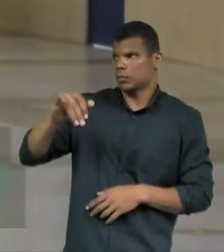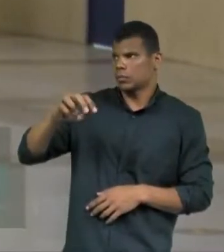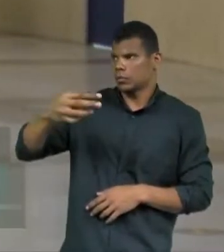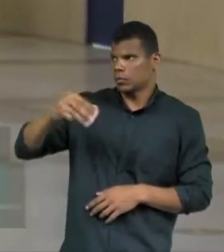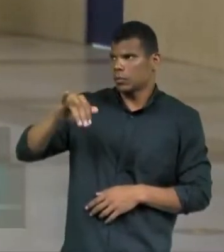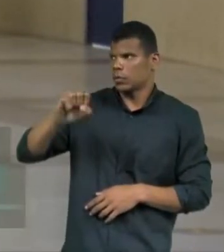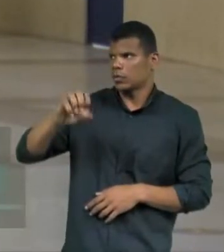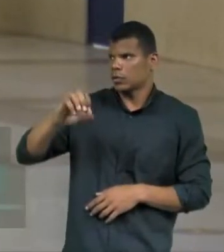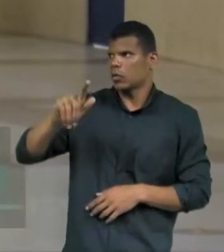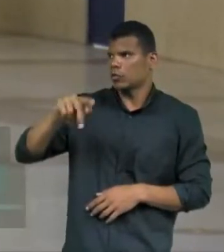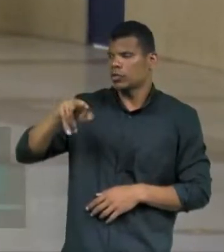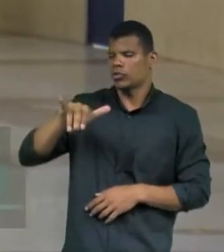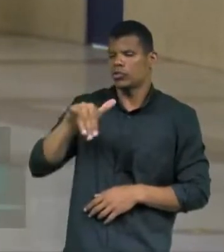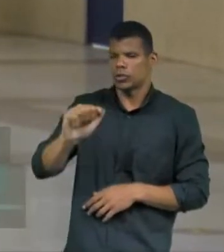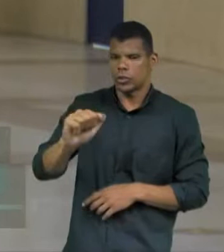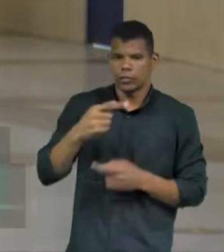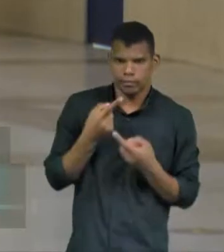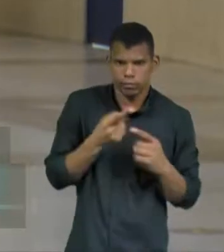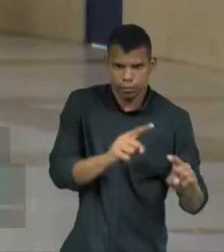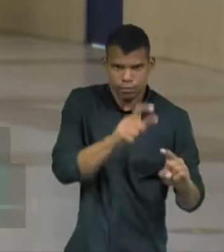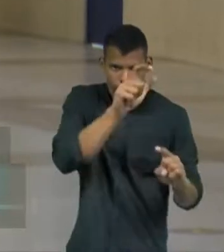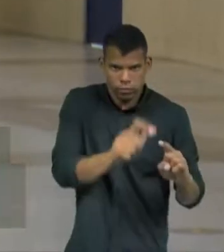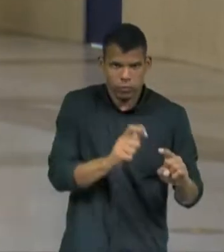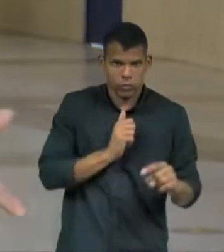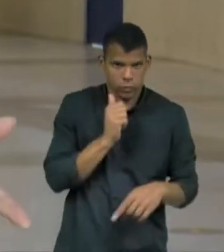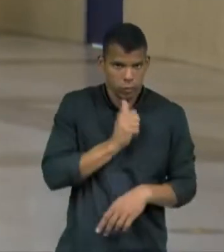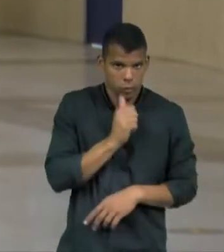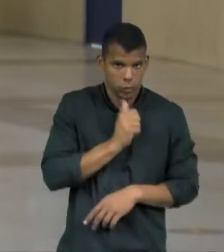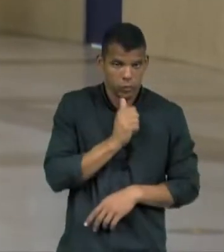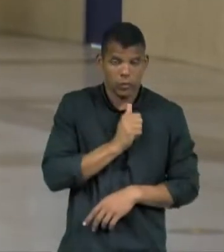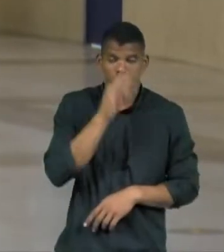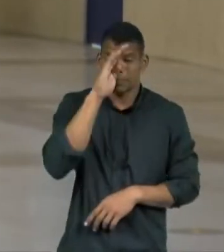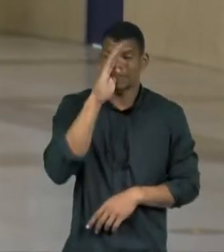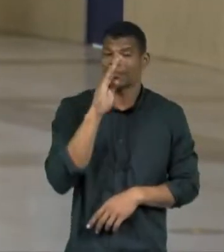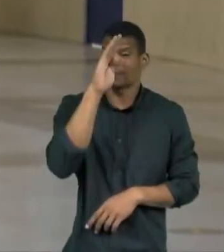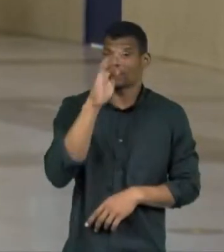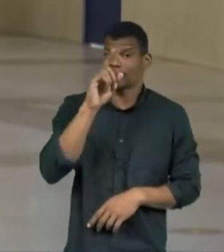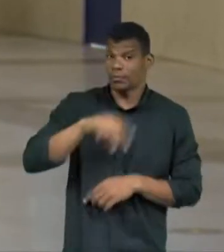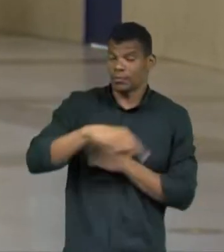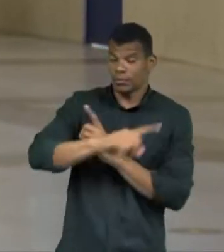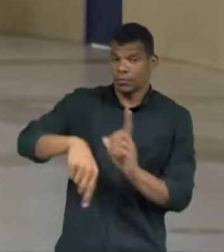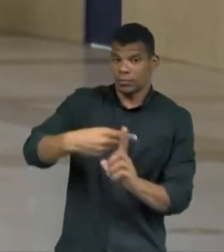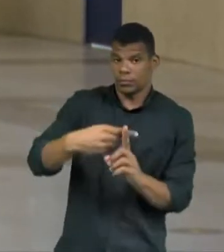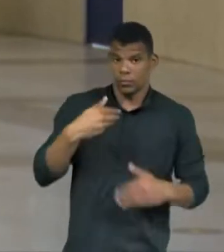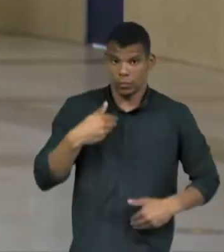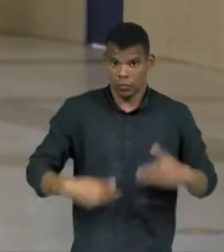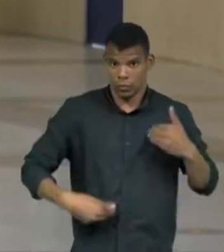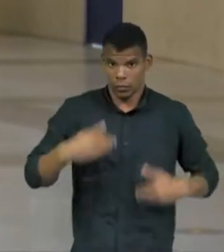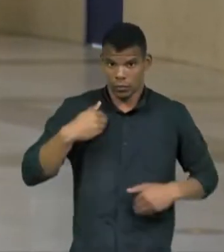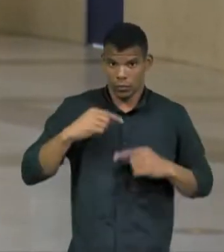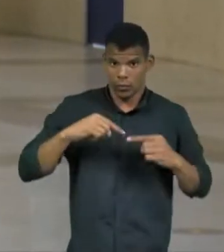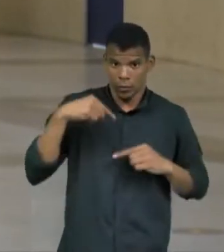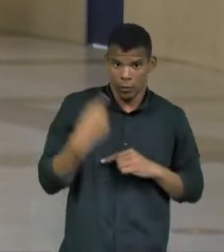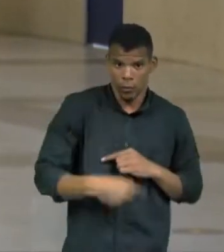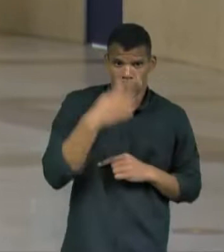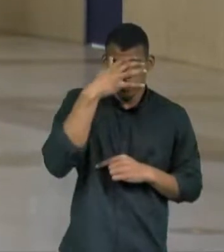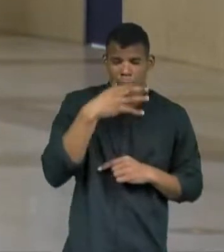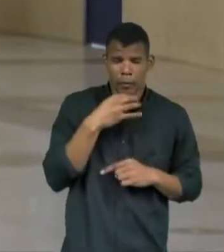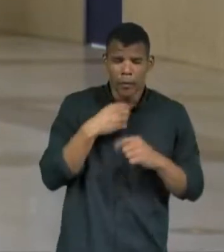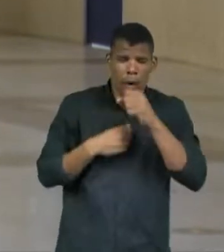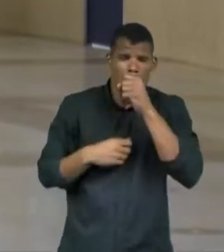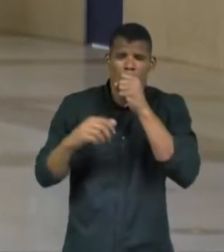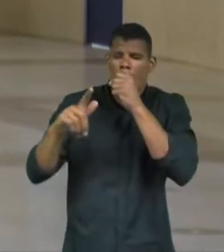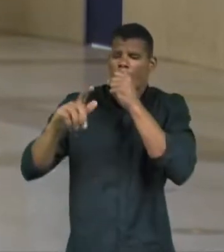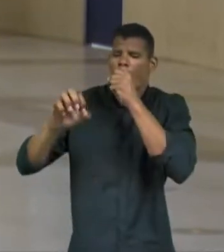ofensa às candidatas mulheres, seguido de ofensas em relação ao corpo e à aparência, como a gordofobia e o etarismo,